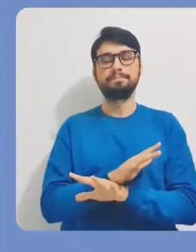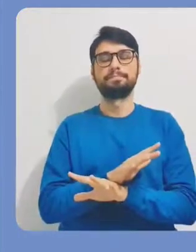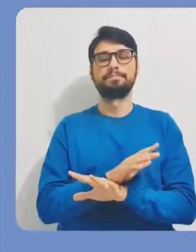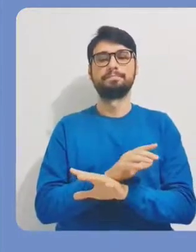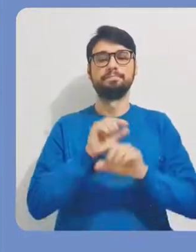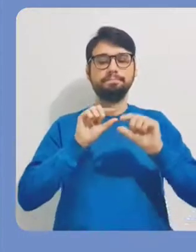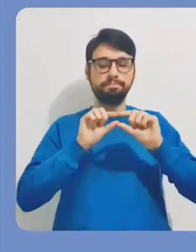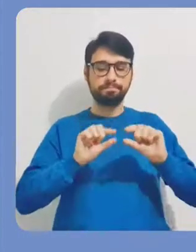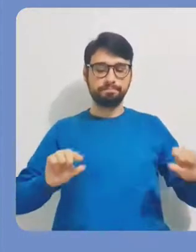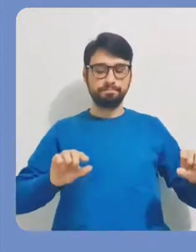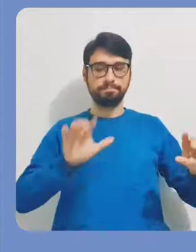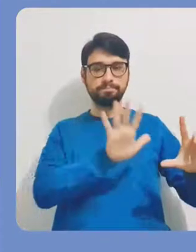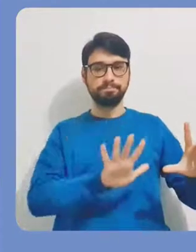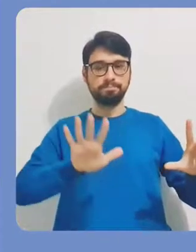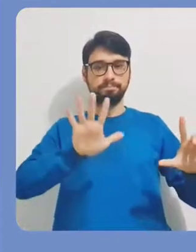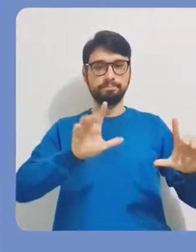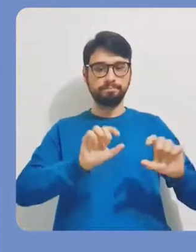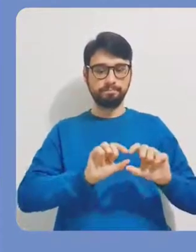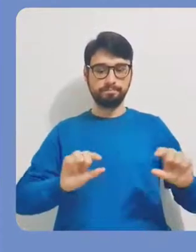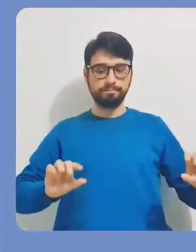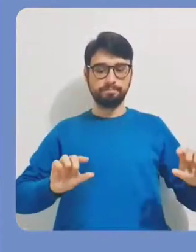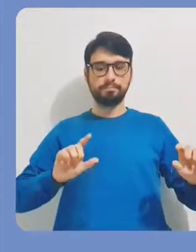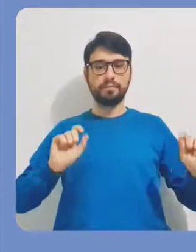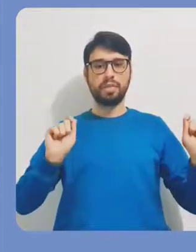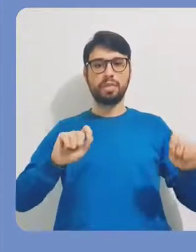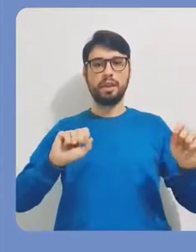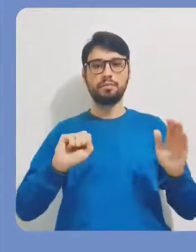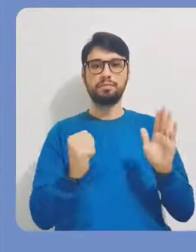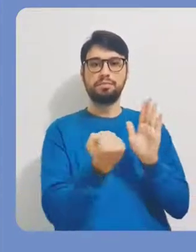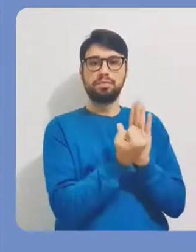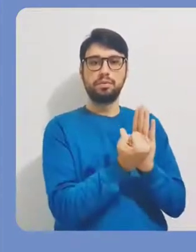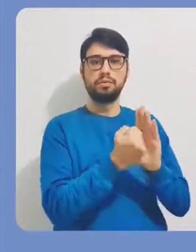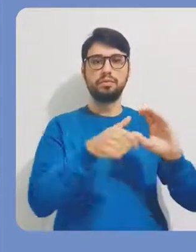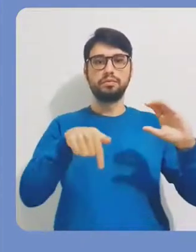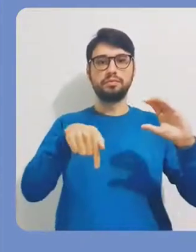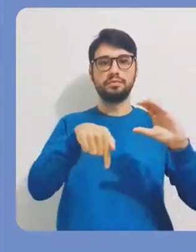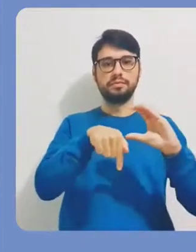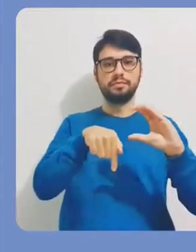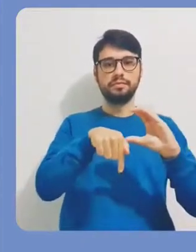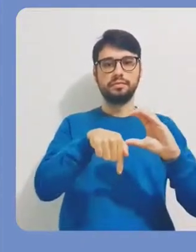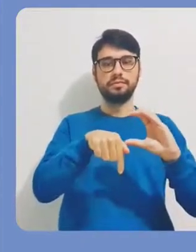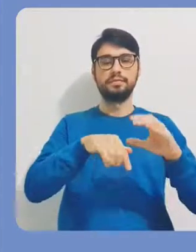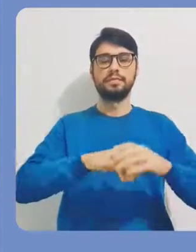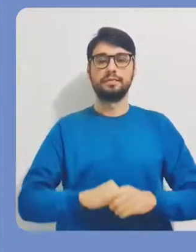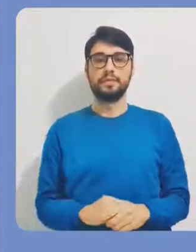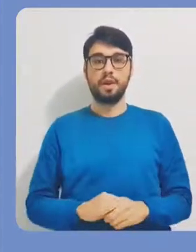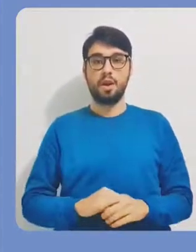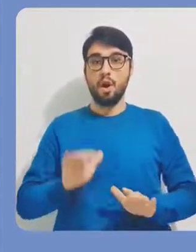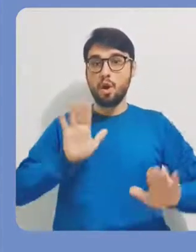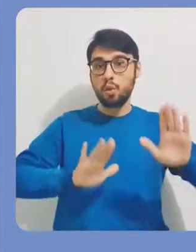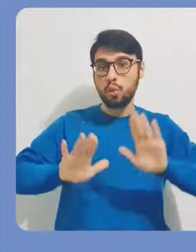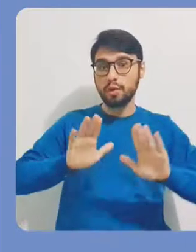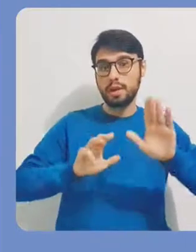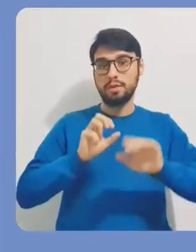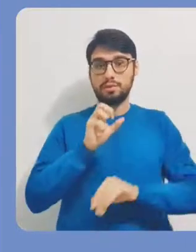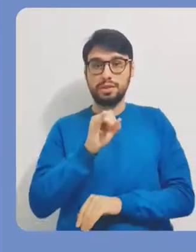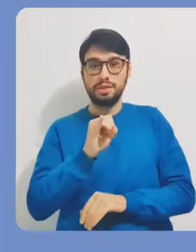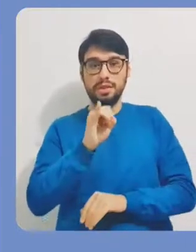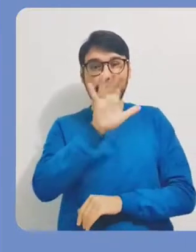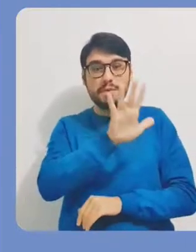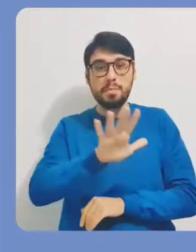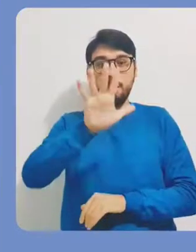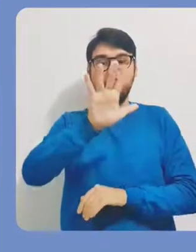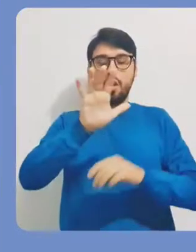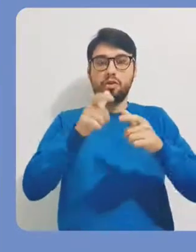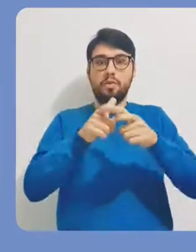Pronto. Vai aparecer aqui para a gente a logo do CNPq. Tá certo? A gente tem que tomar cuidado com o